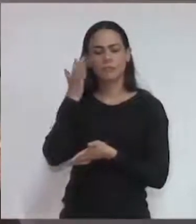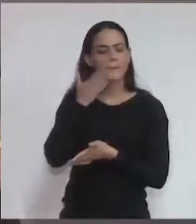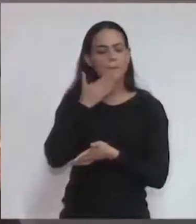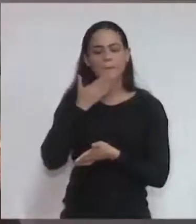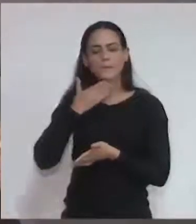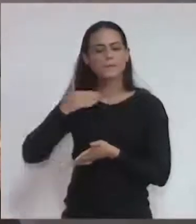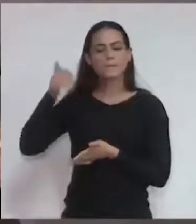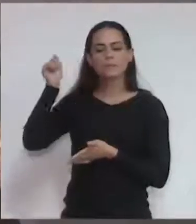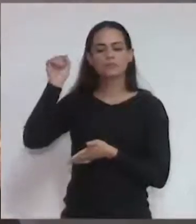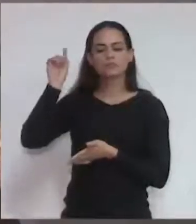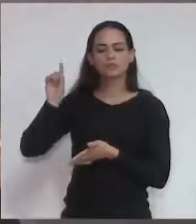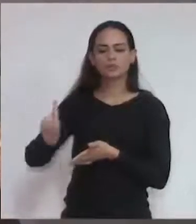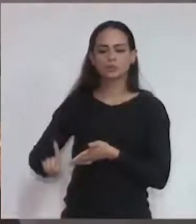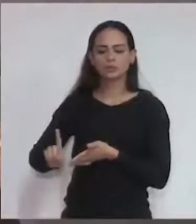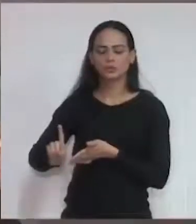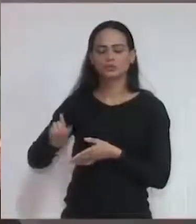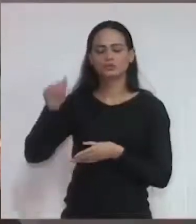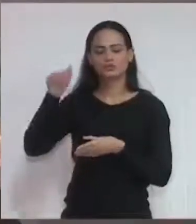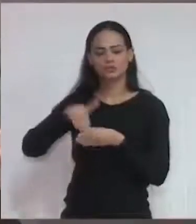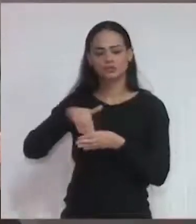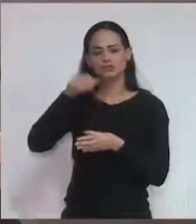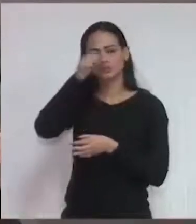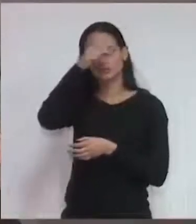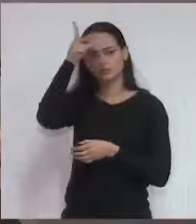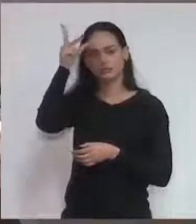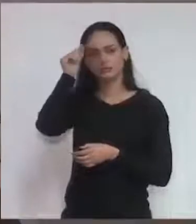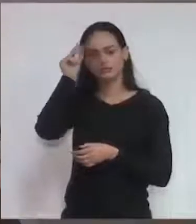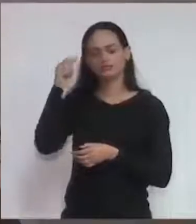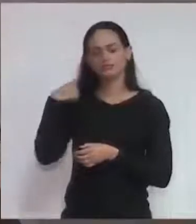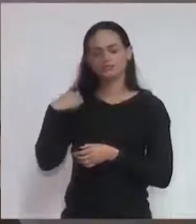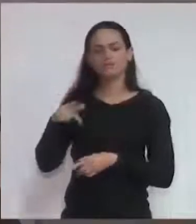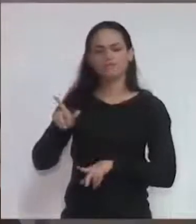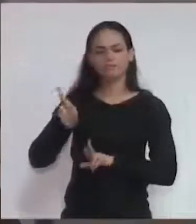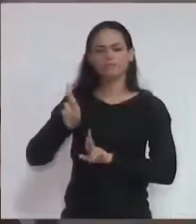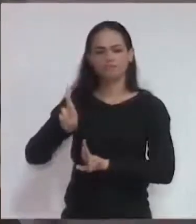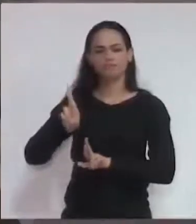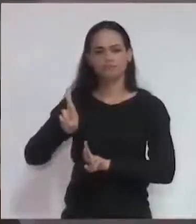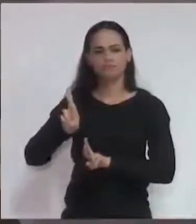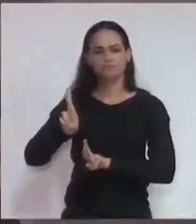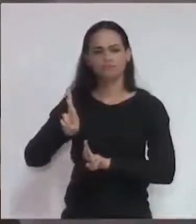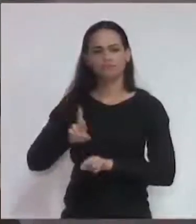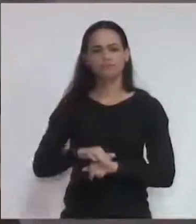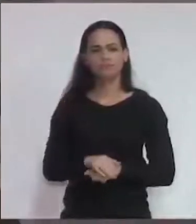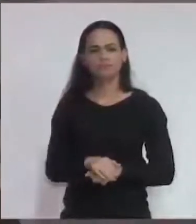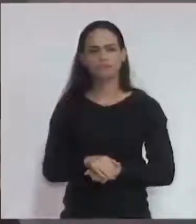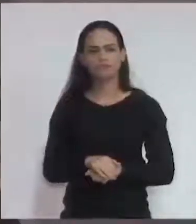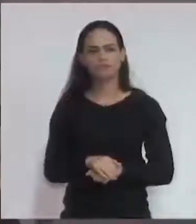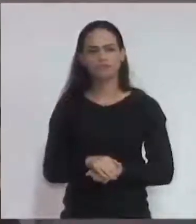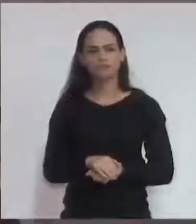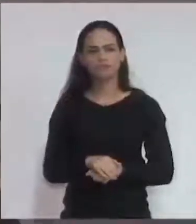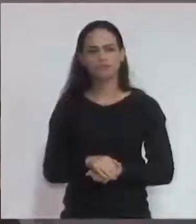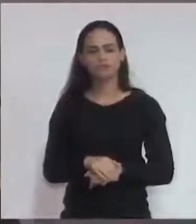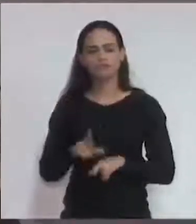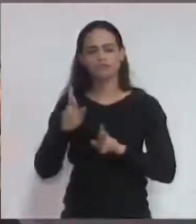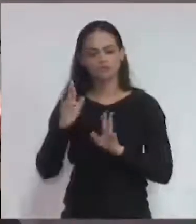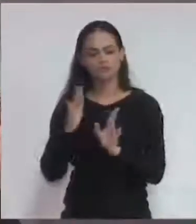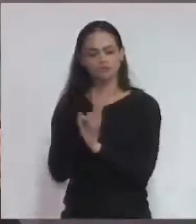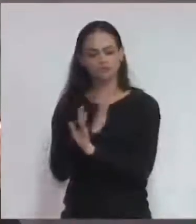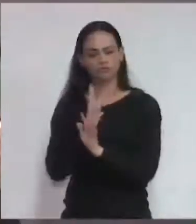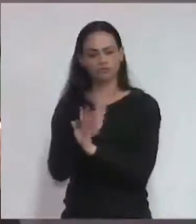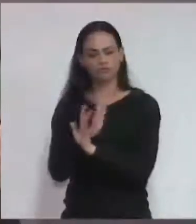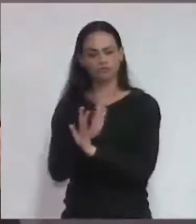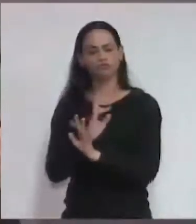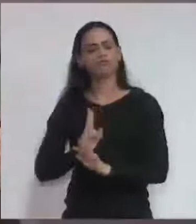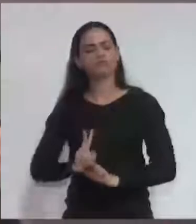na prefeitura de Vinhedo. E eu espero, eu espero, para o bom andamento da cidade de Vinhedo,